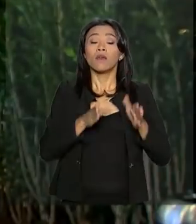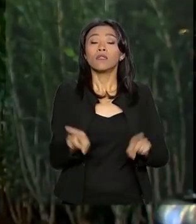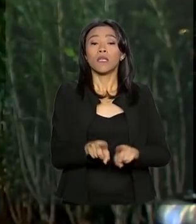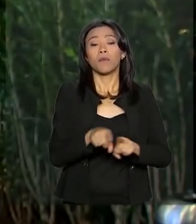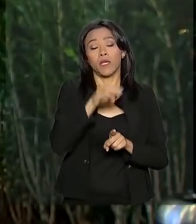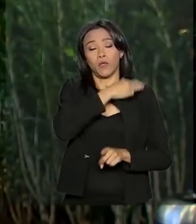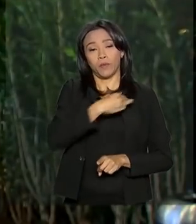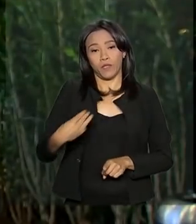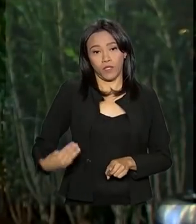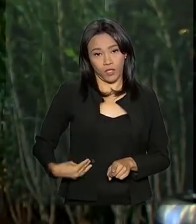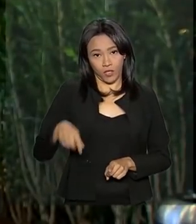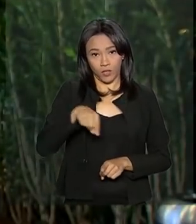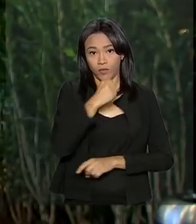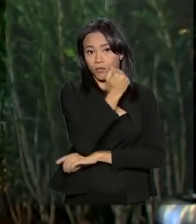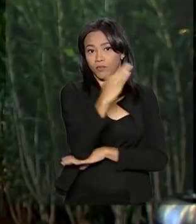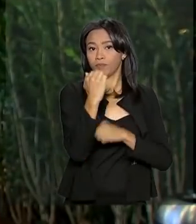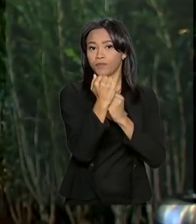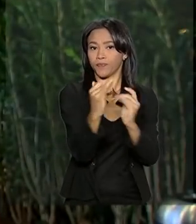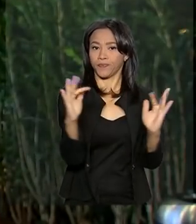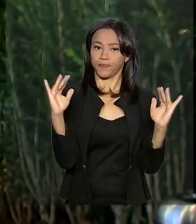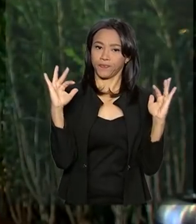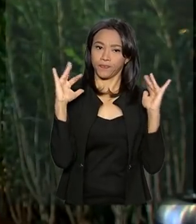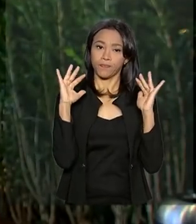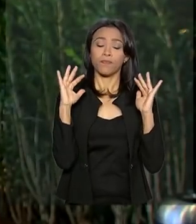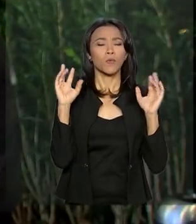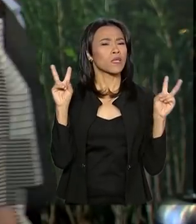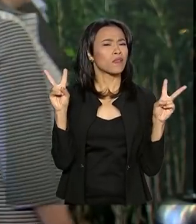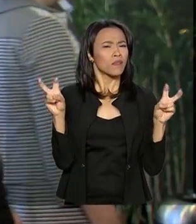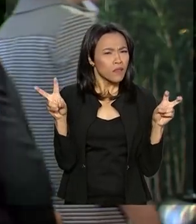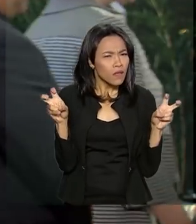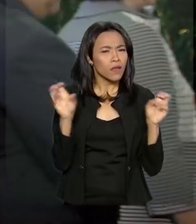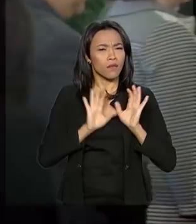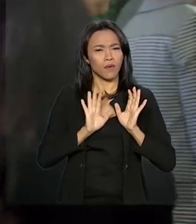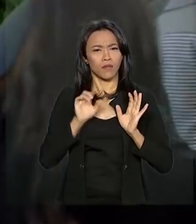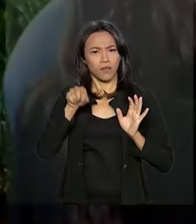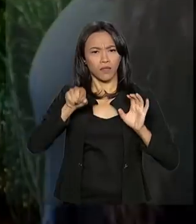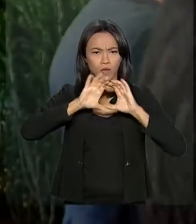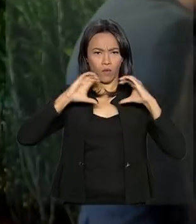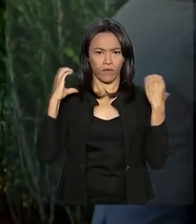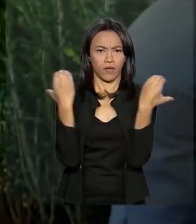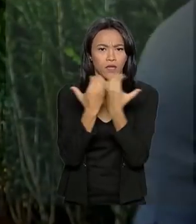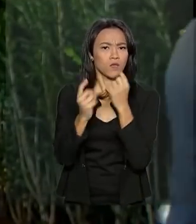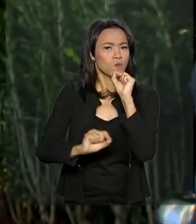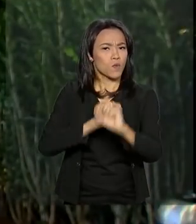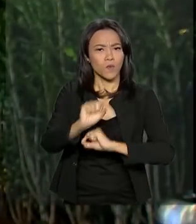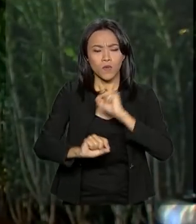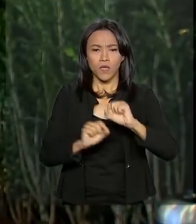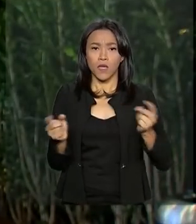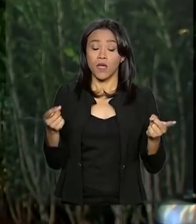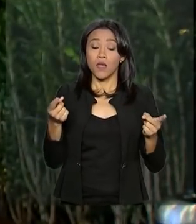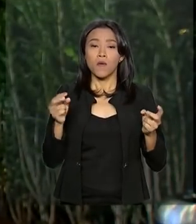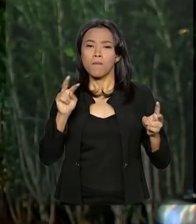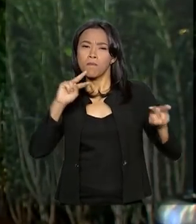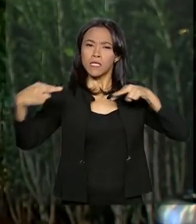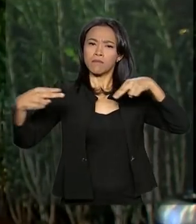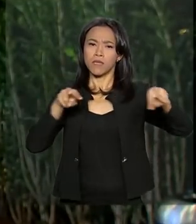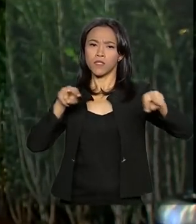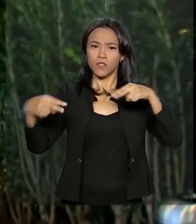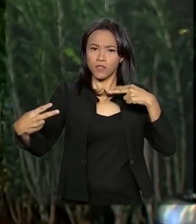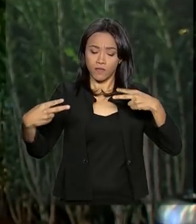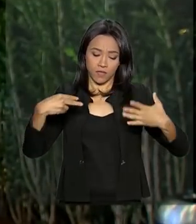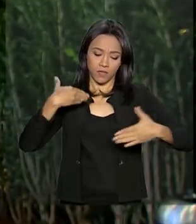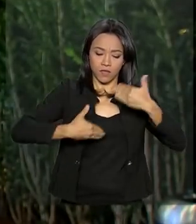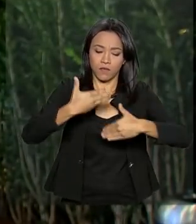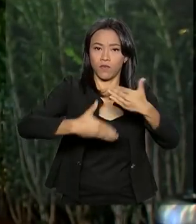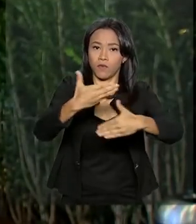Ambiente, Ricardo Salles, como tema desta conferência, e o tema é Perspectivas de Desenvolvimento Social